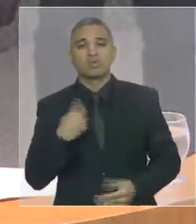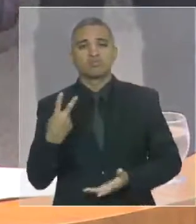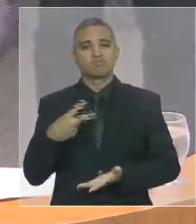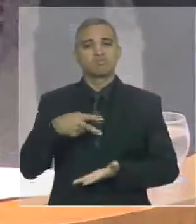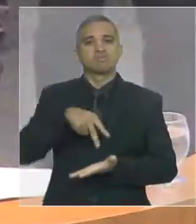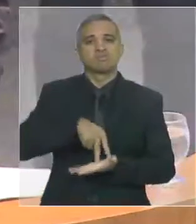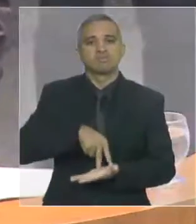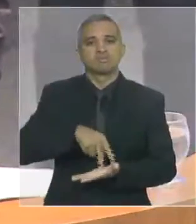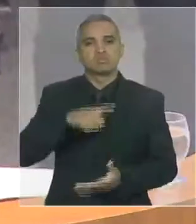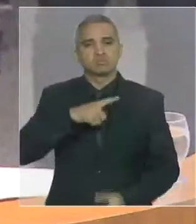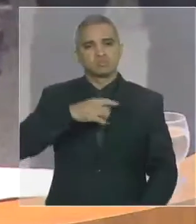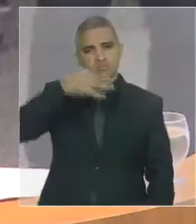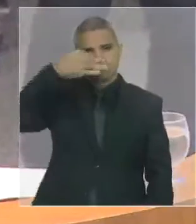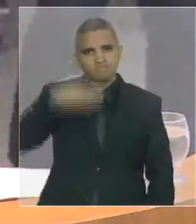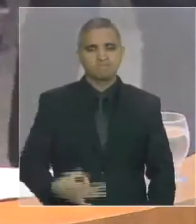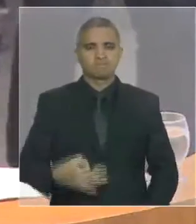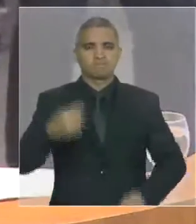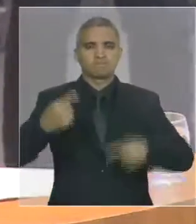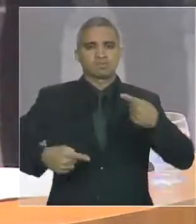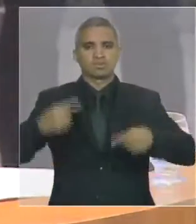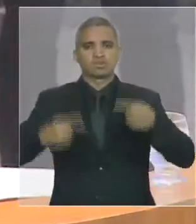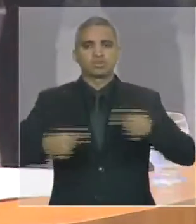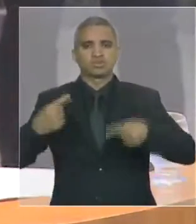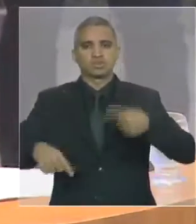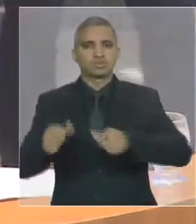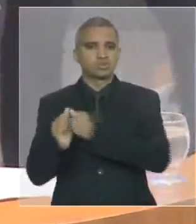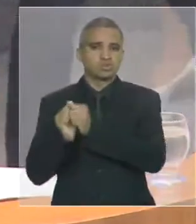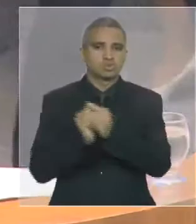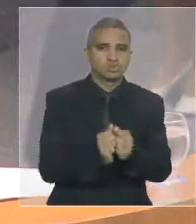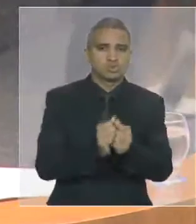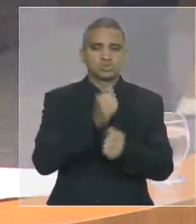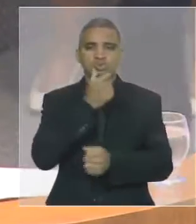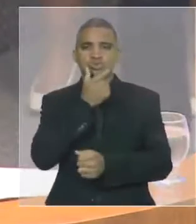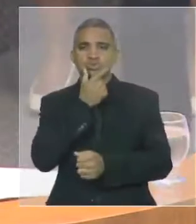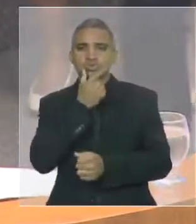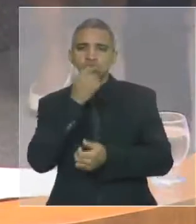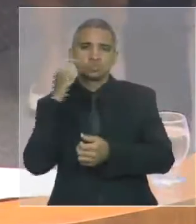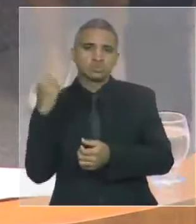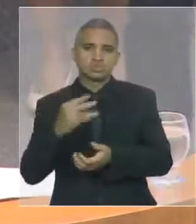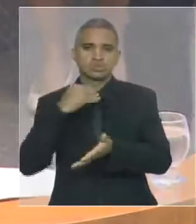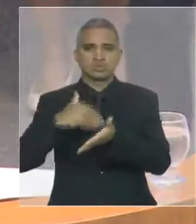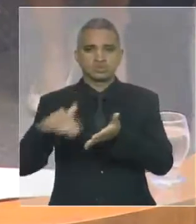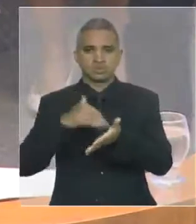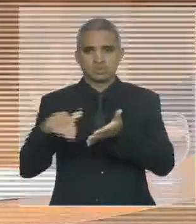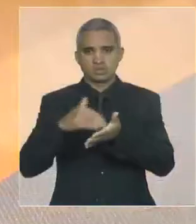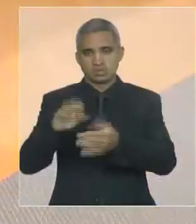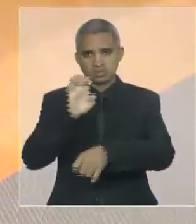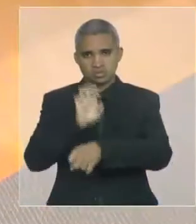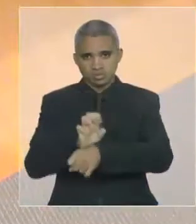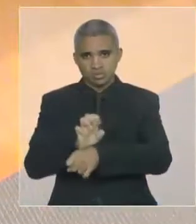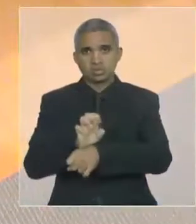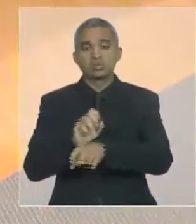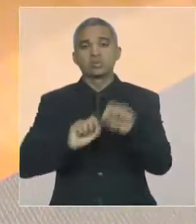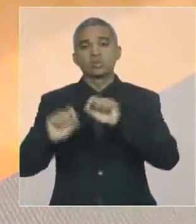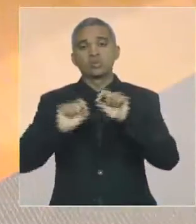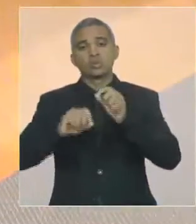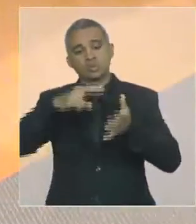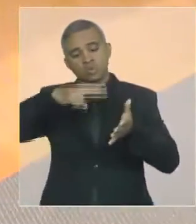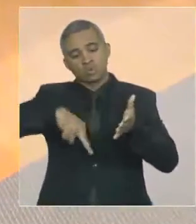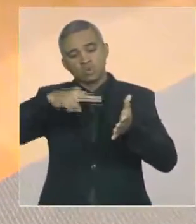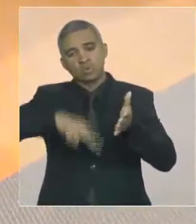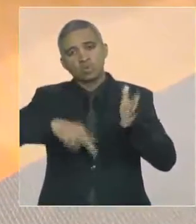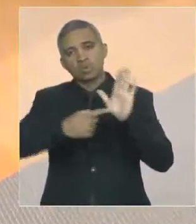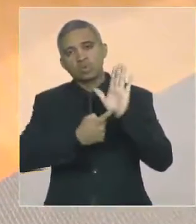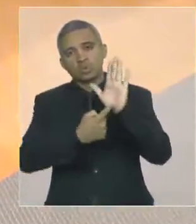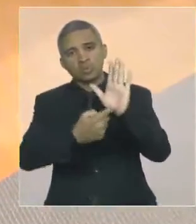acompanhado dos excelentíssimos secretários e secretárias de Estado, para prestar contas ao povo do Maranhão, ao mesmo